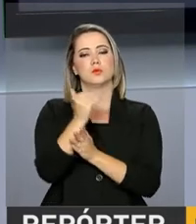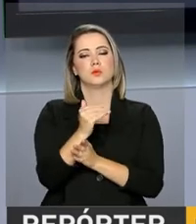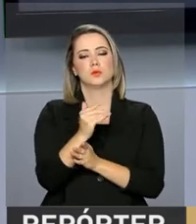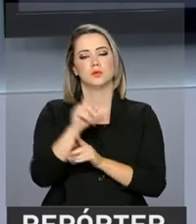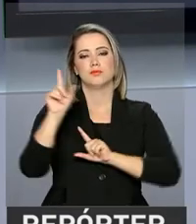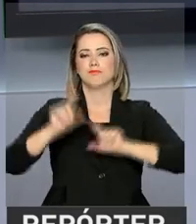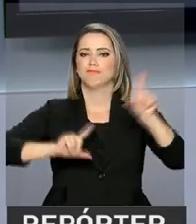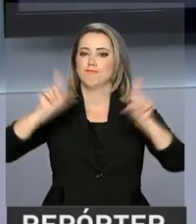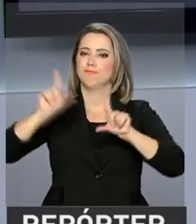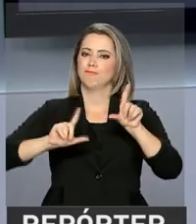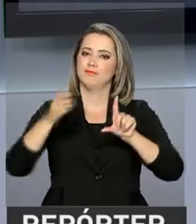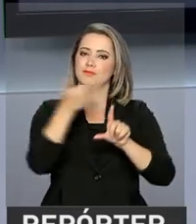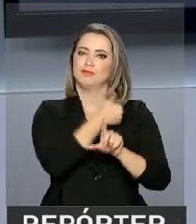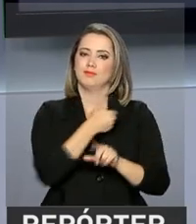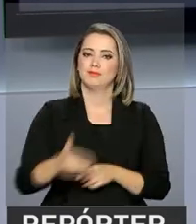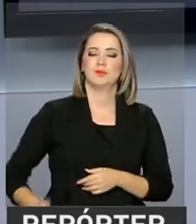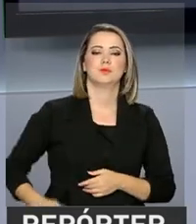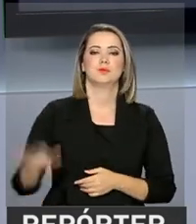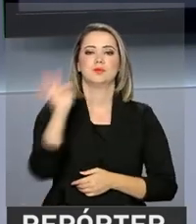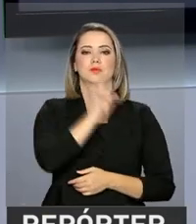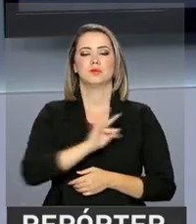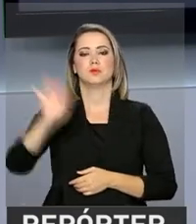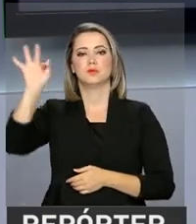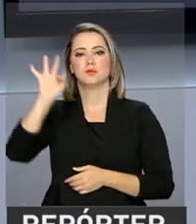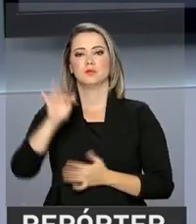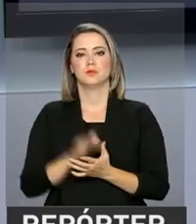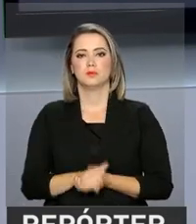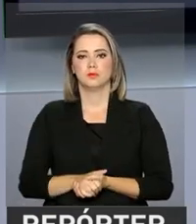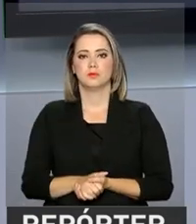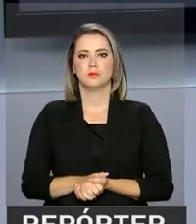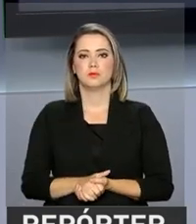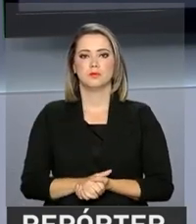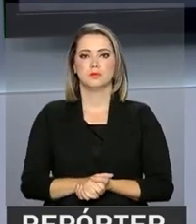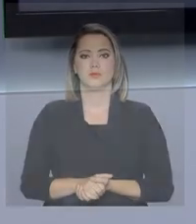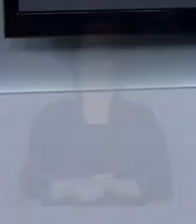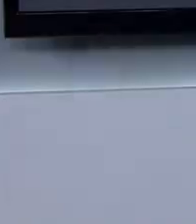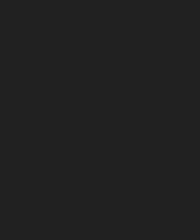E continue com a gente aqui na NBR, a TV do Governo Federal.